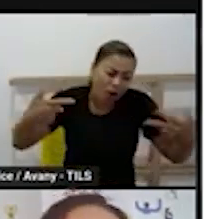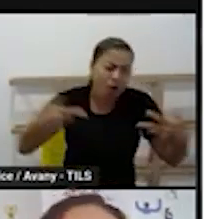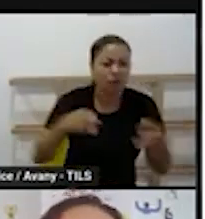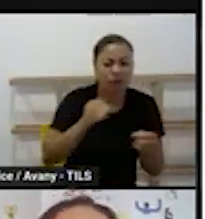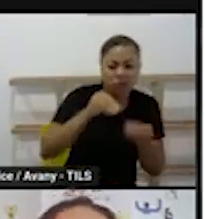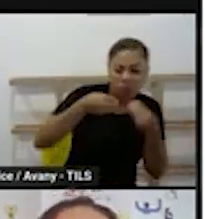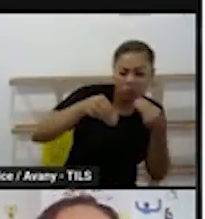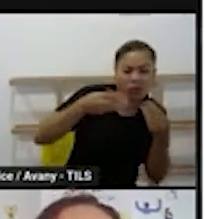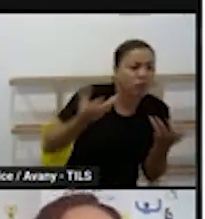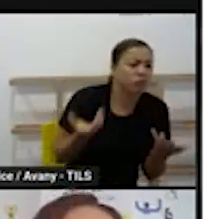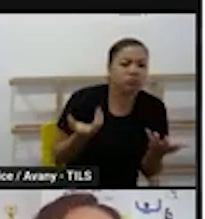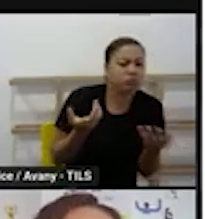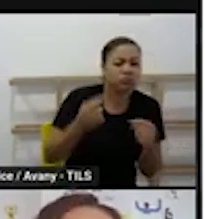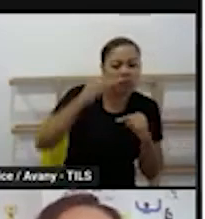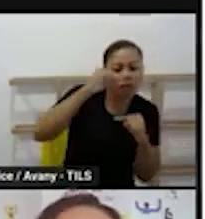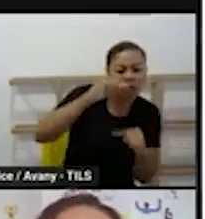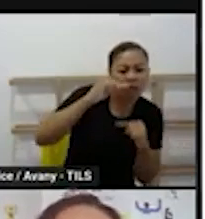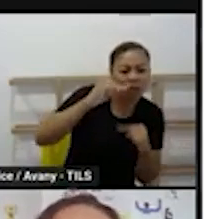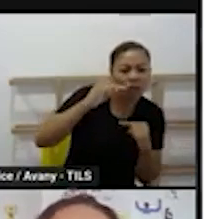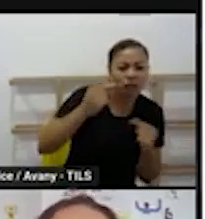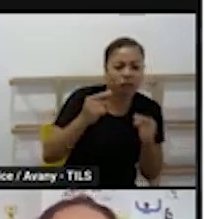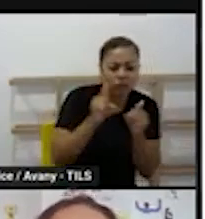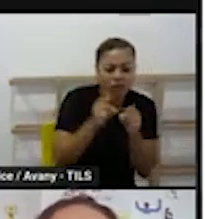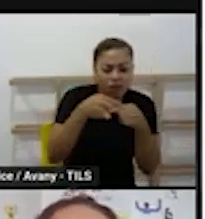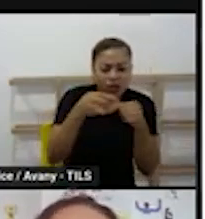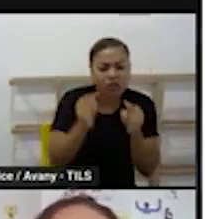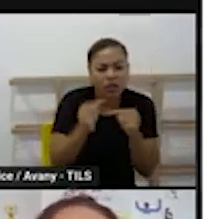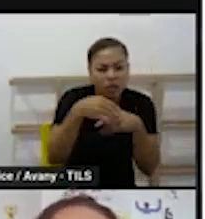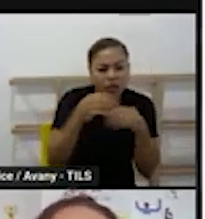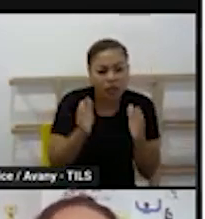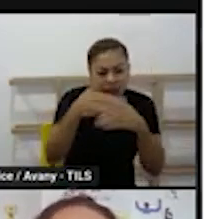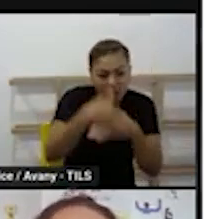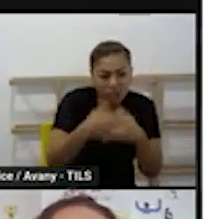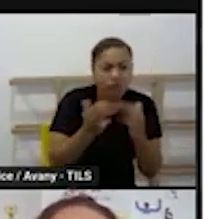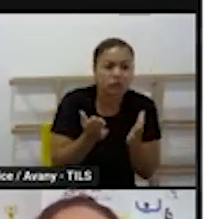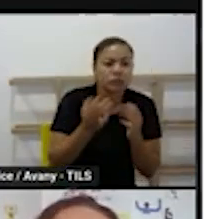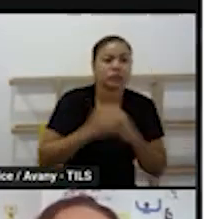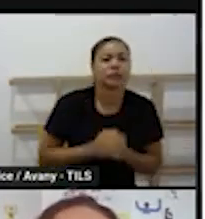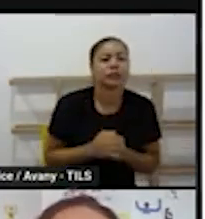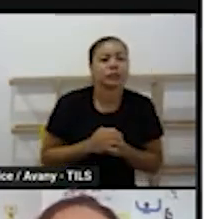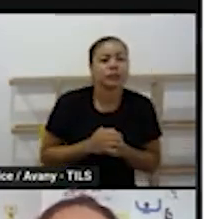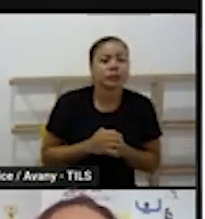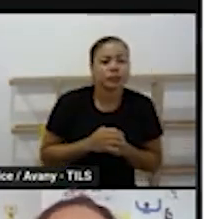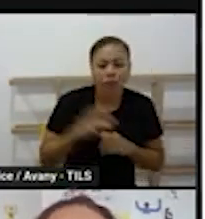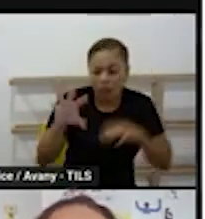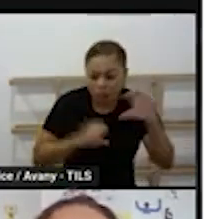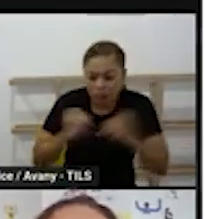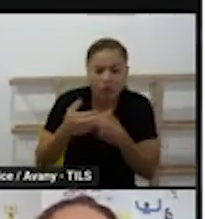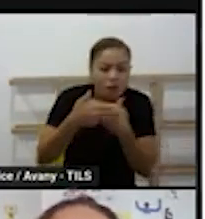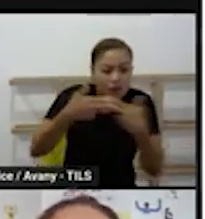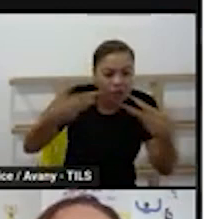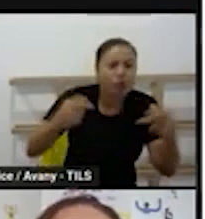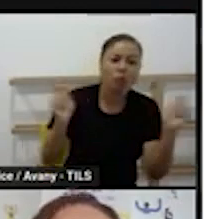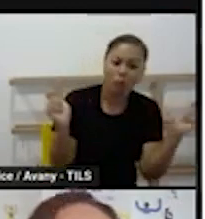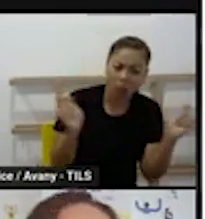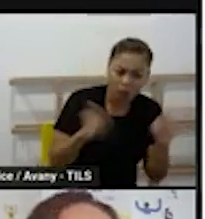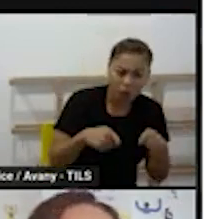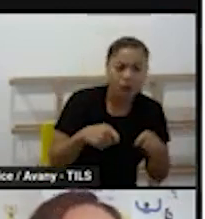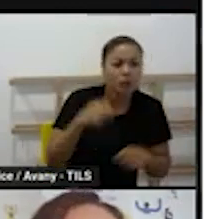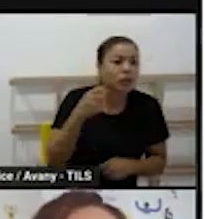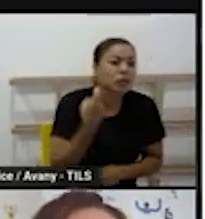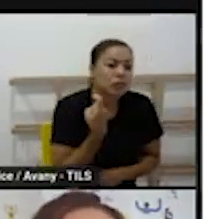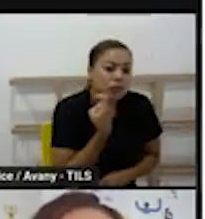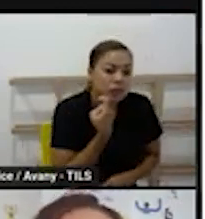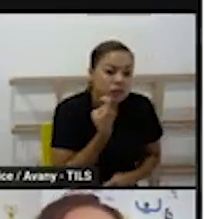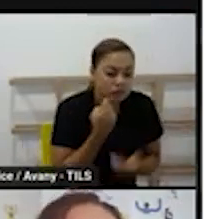vasilhas quarta-feira o riscódromo quinta-feira exploração de caixas de tamanhos variados e na sexta-feira